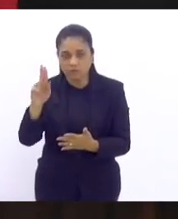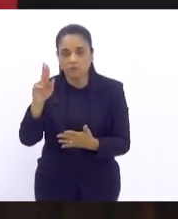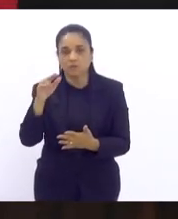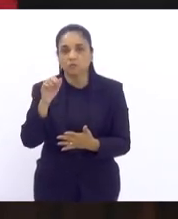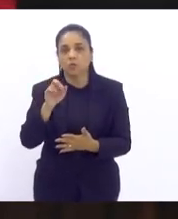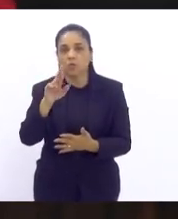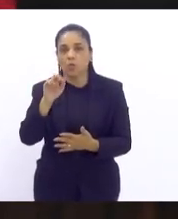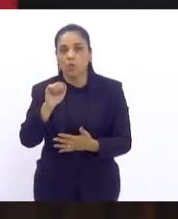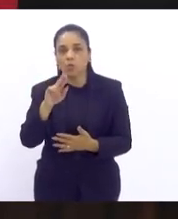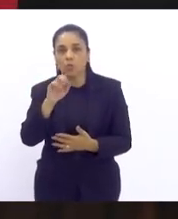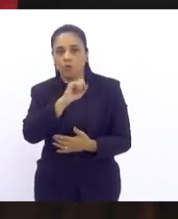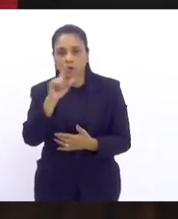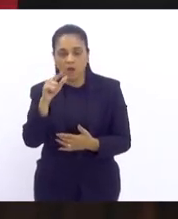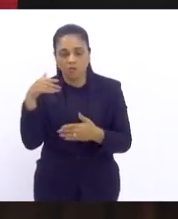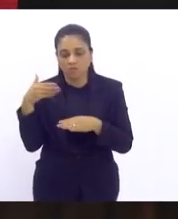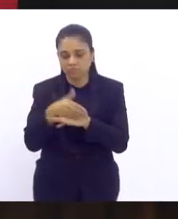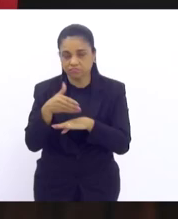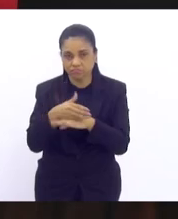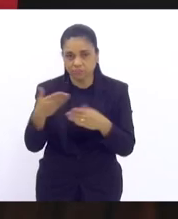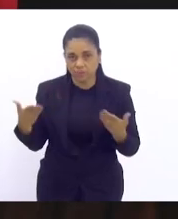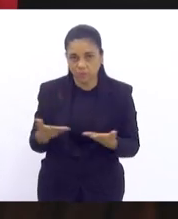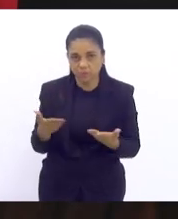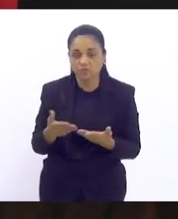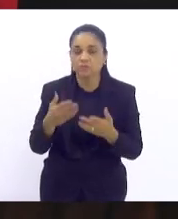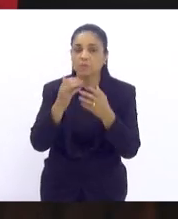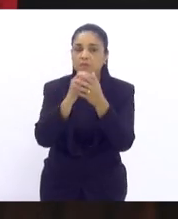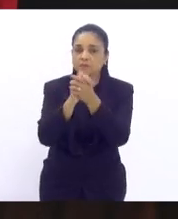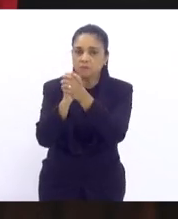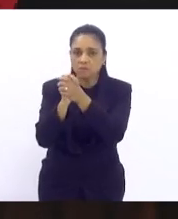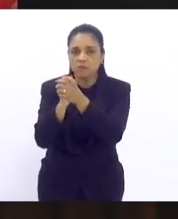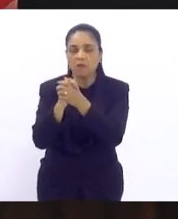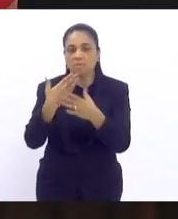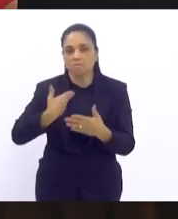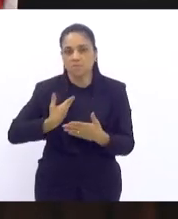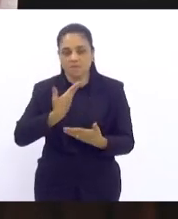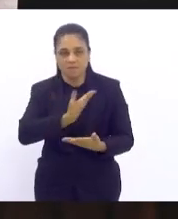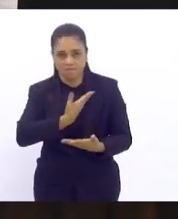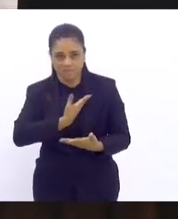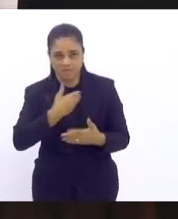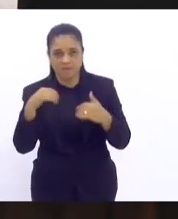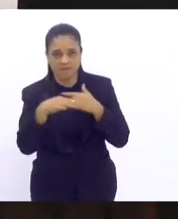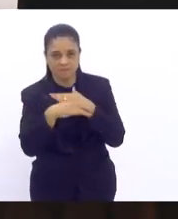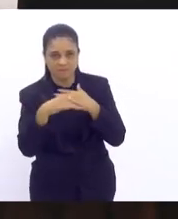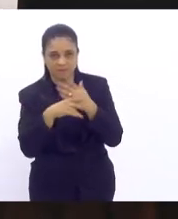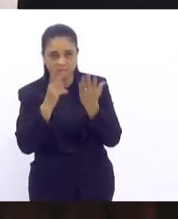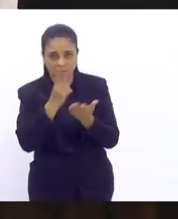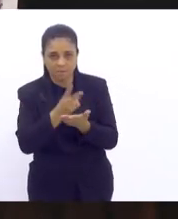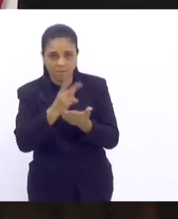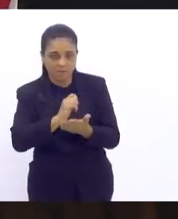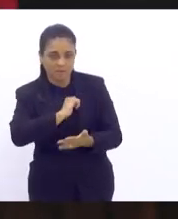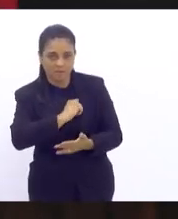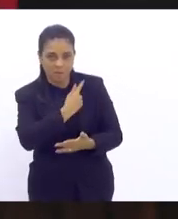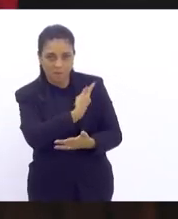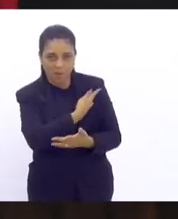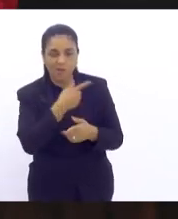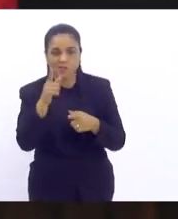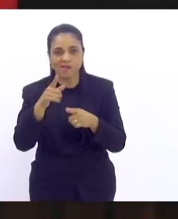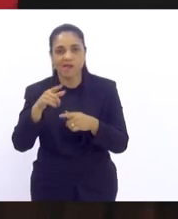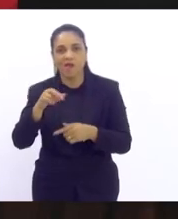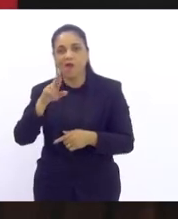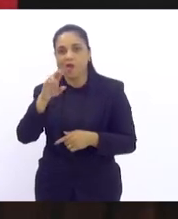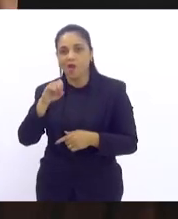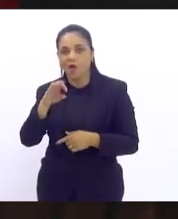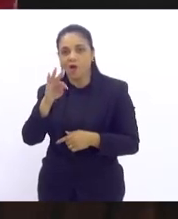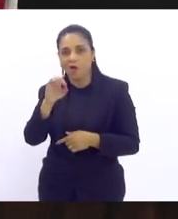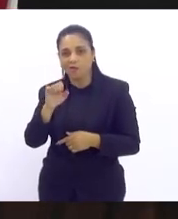e saudar a minha conterrânea a Conceição Mendonça que presidiu o Rótere e Paraíso lá na